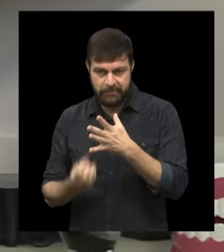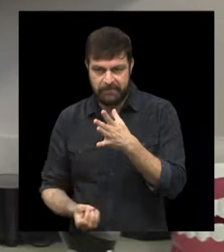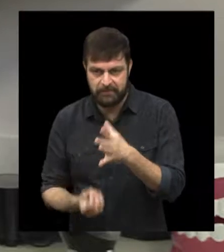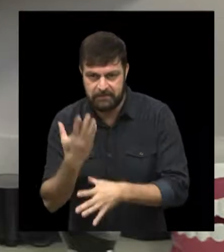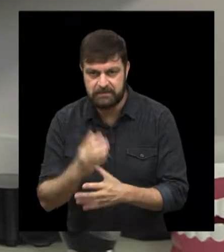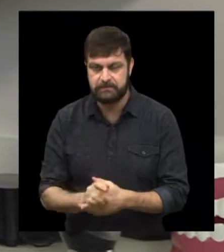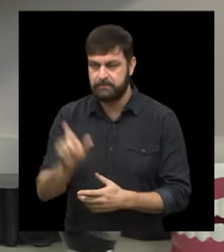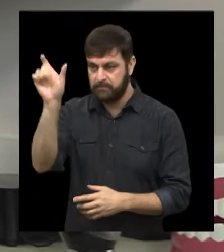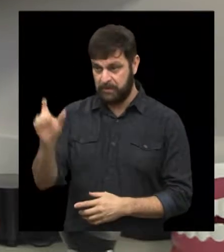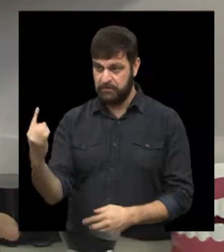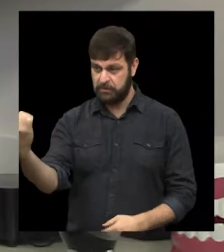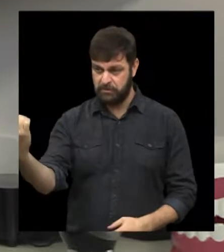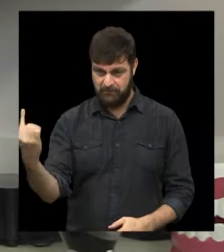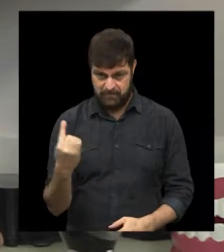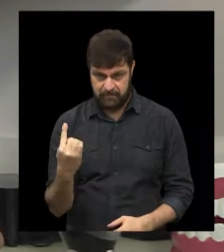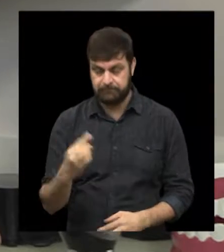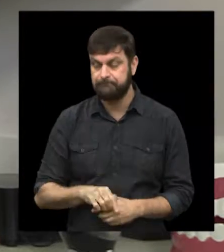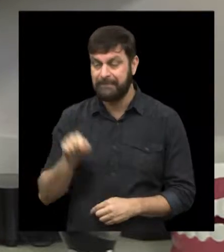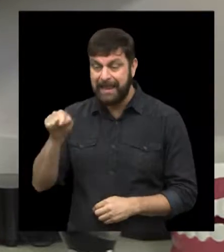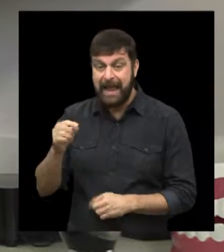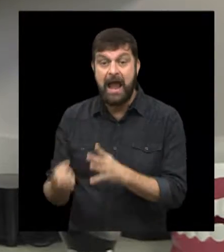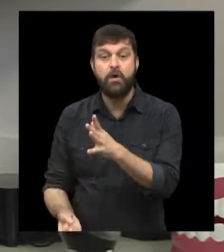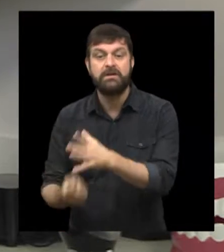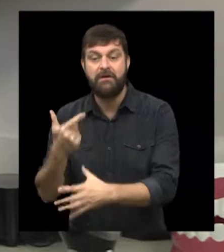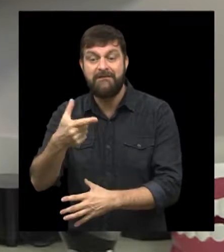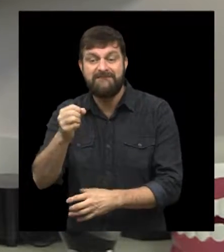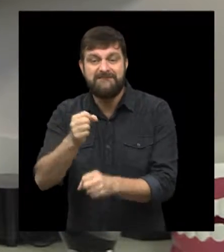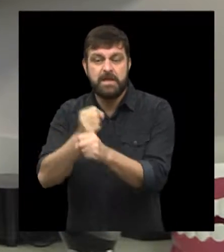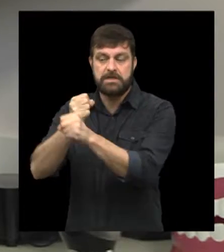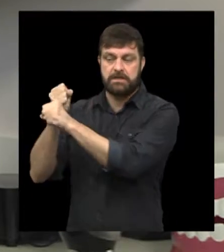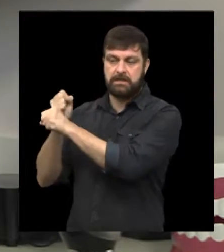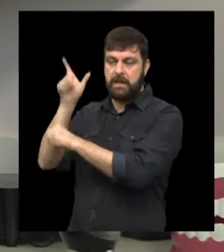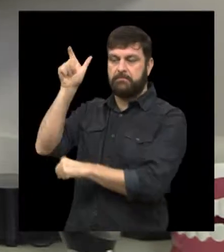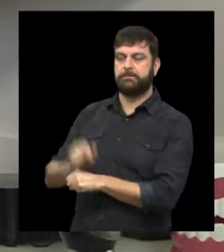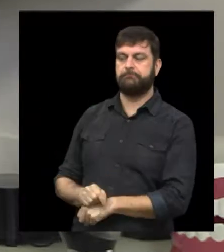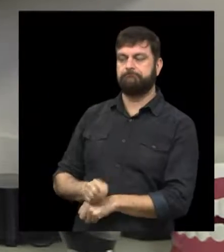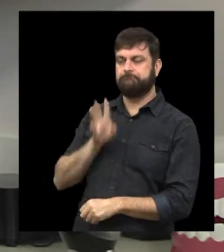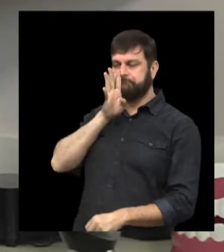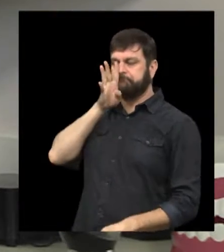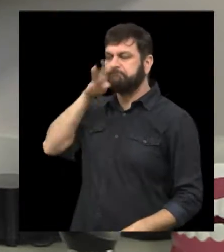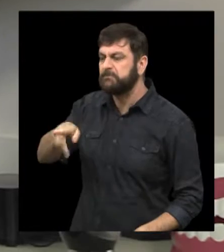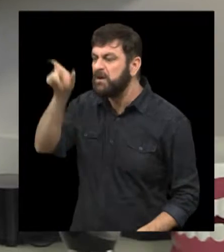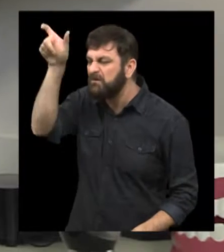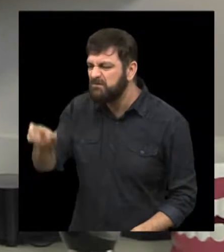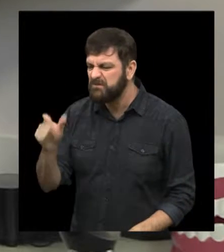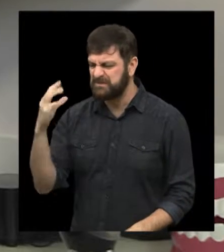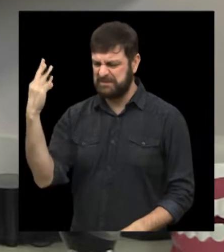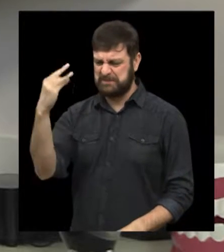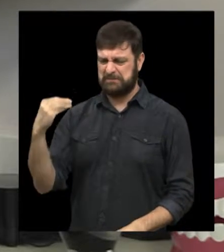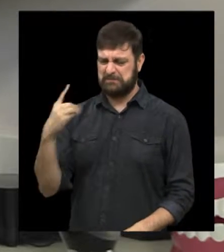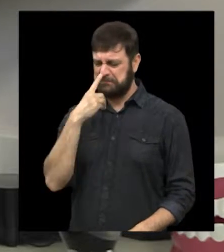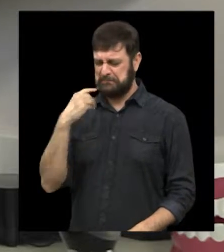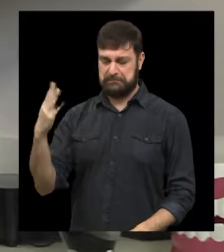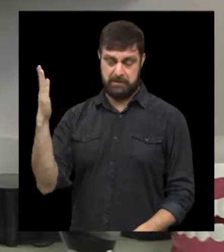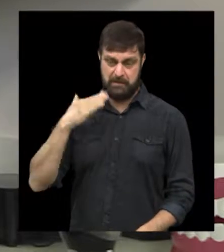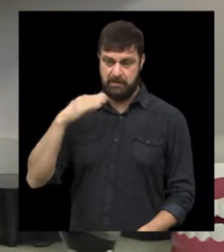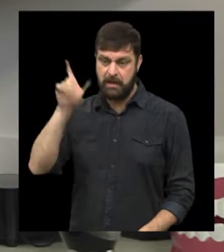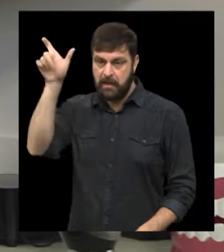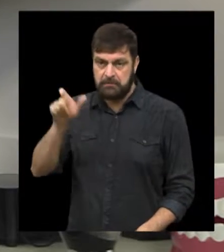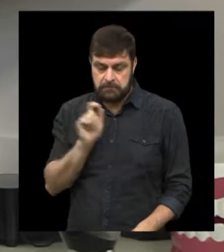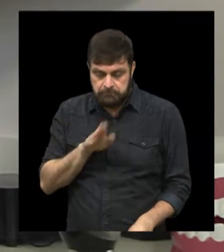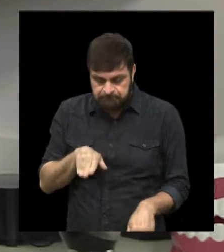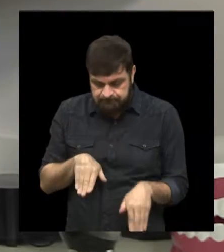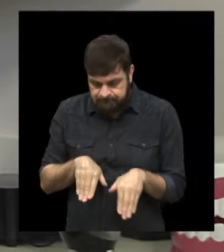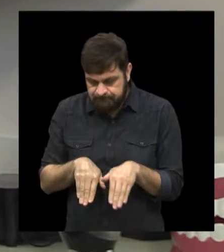isso ocorre. A pessoa, às vezes, há 20 anos, teve alguém que falou olha, você está com mau hábito. E a pessoa acreditou naquilo, começou a se fechar,